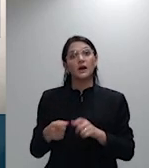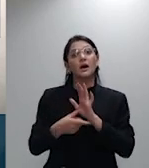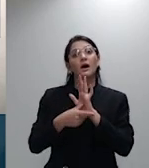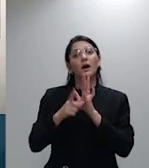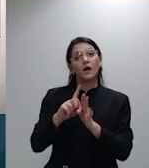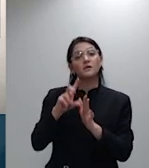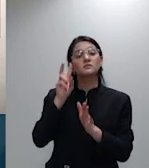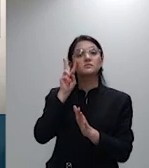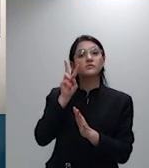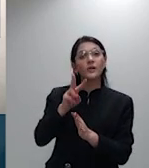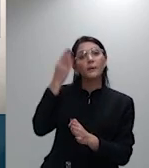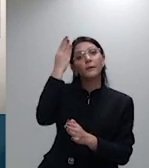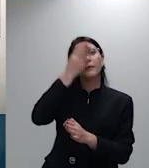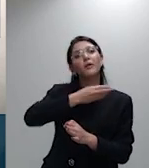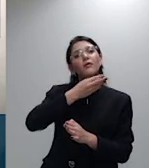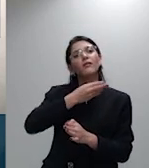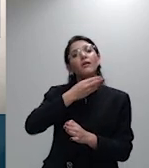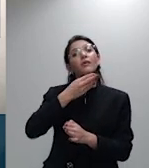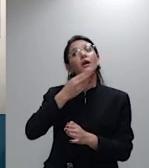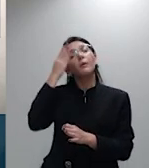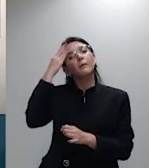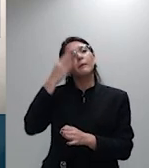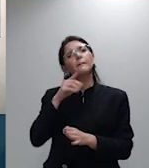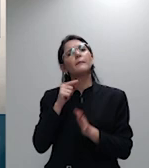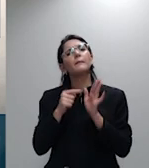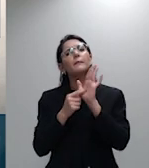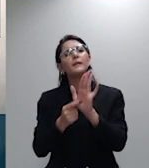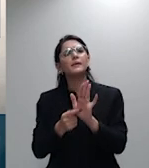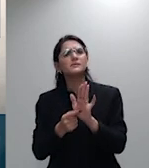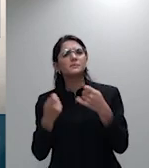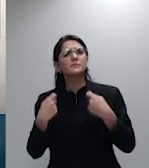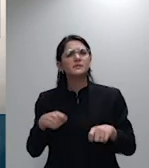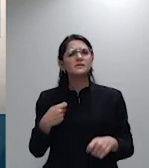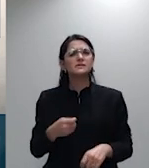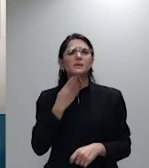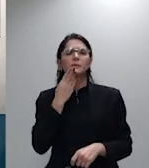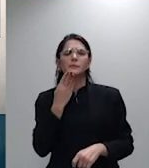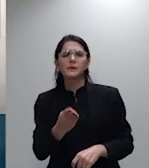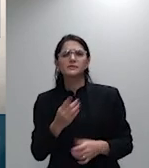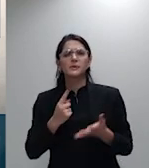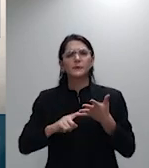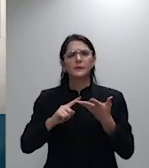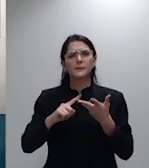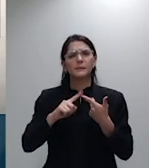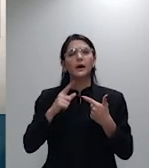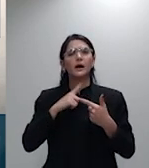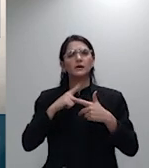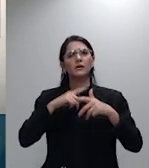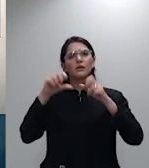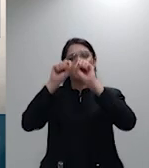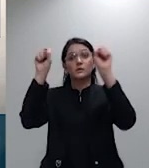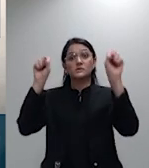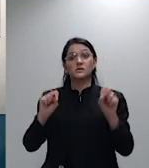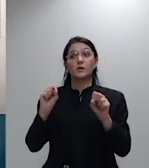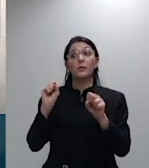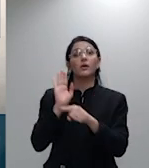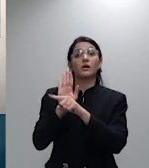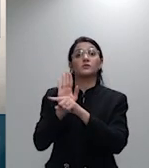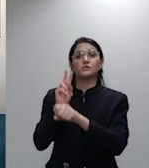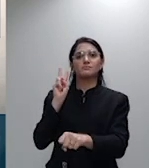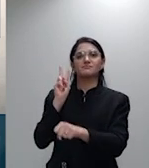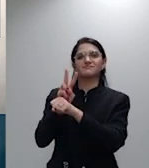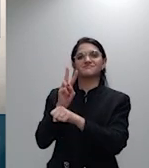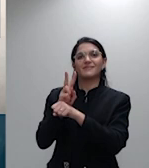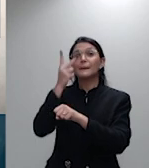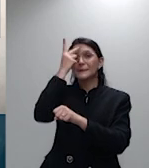o deferimento dependeria, mesmo sob a égide do microsistema de proteção do consumidor, da aferição de determinados